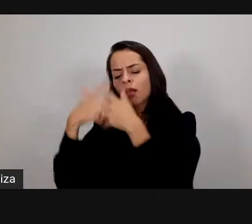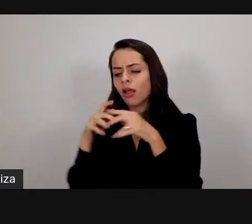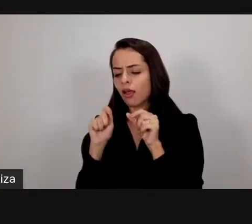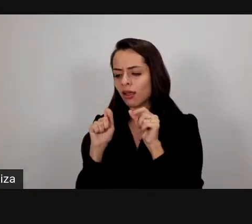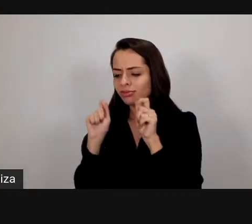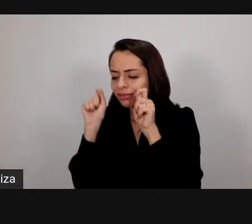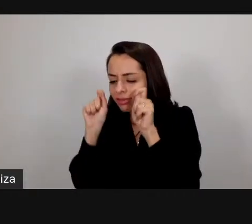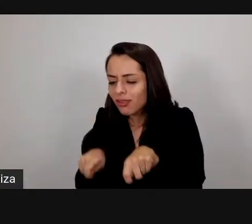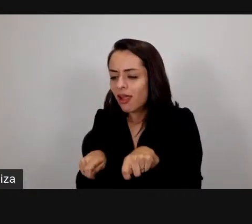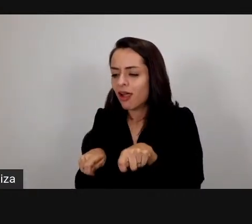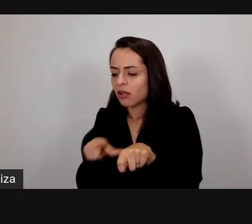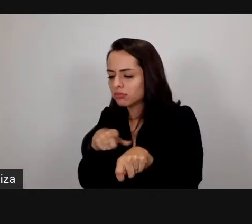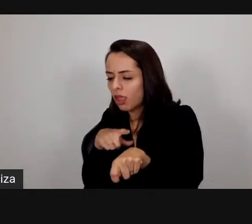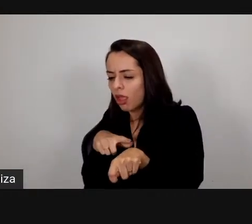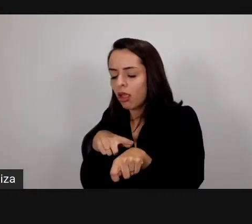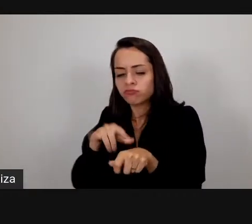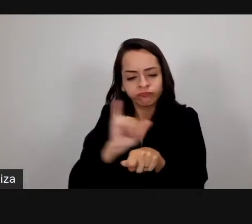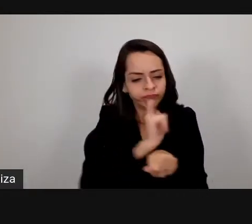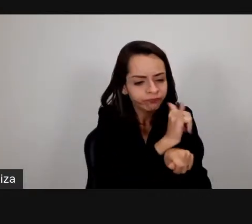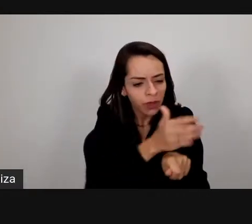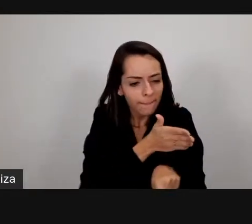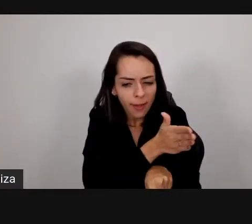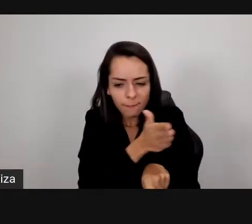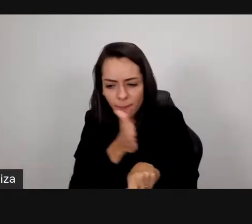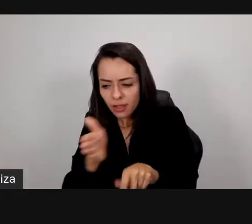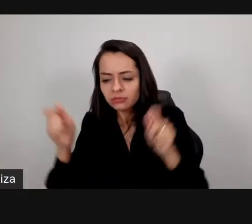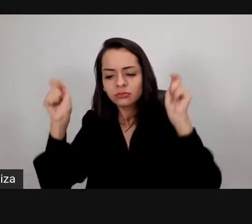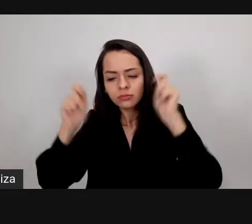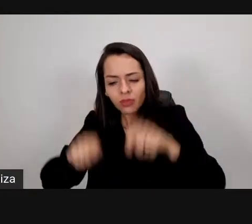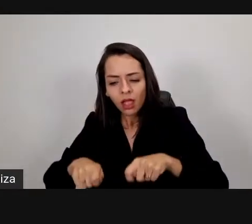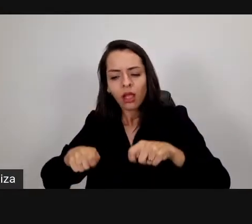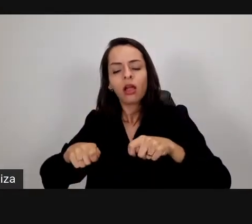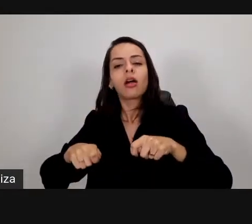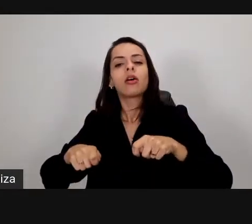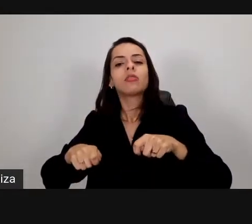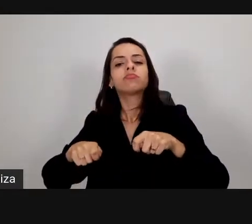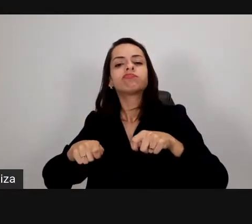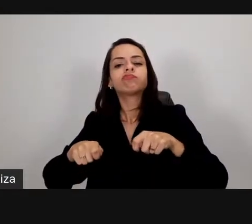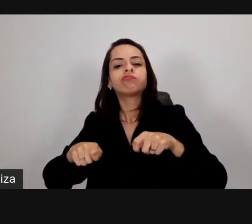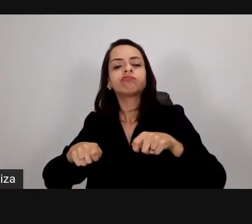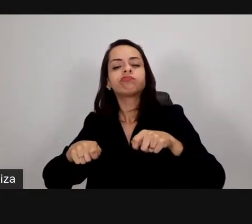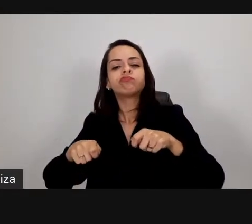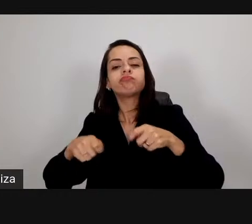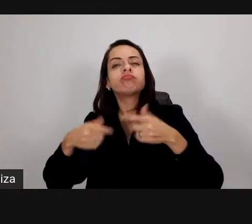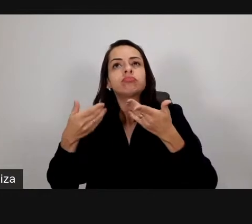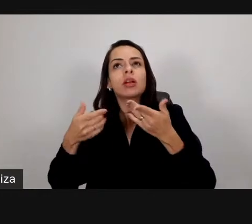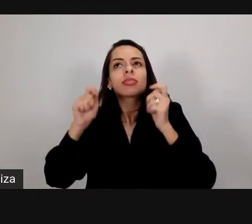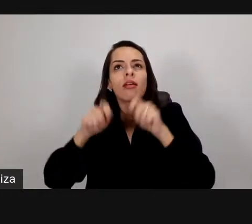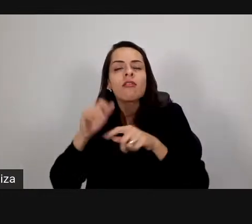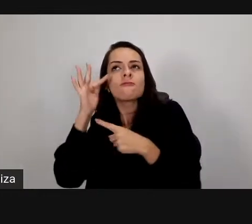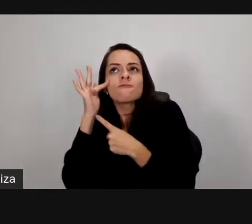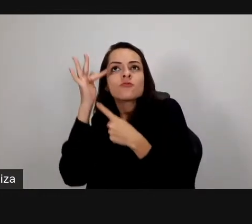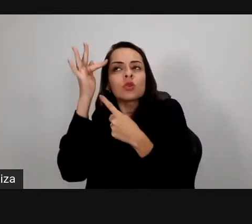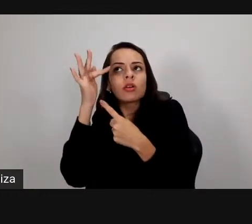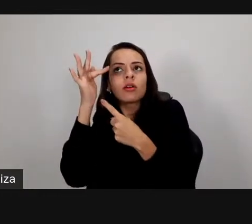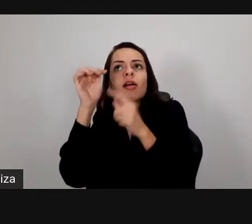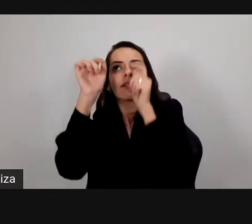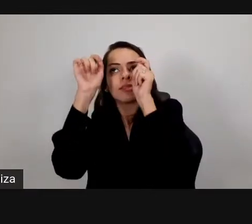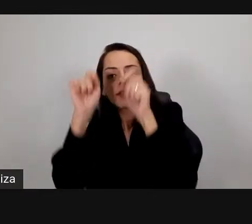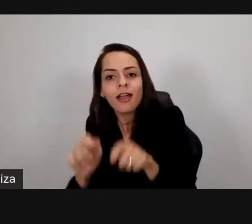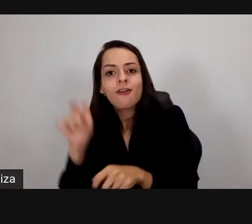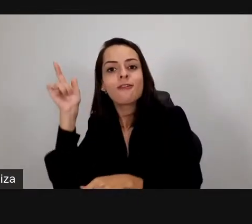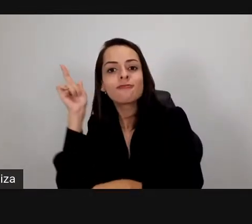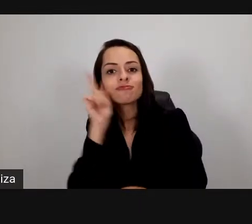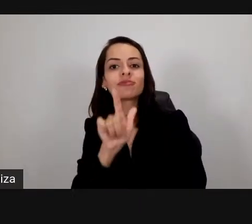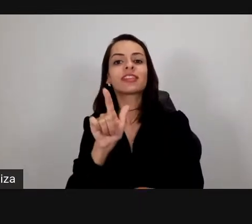possibilidades e que essas possibilidades podem ser vindouras podem apresentar